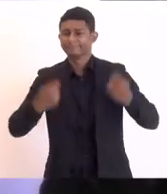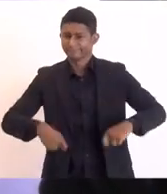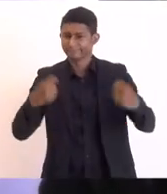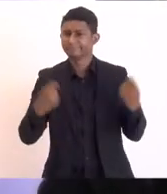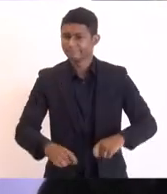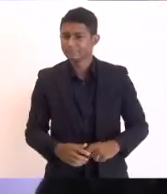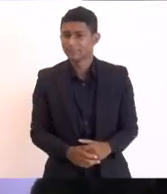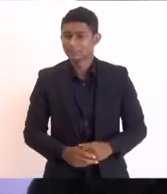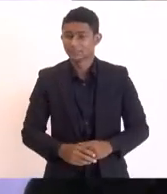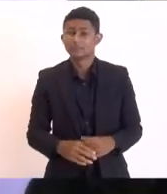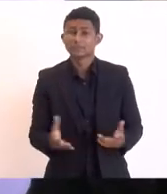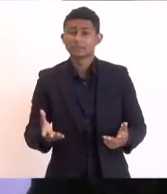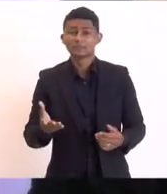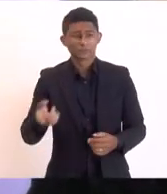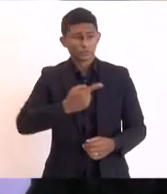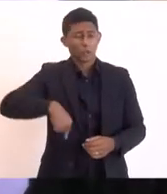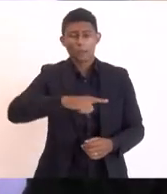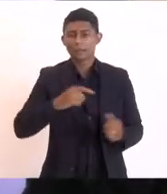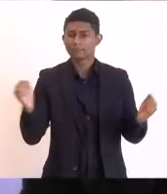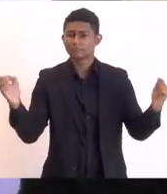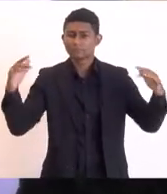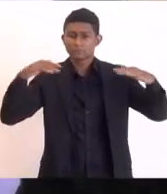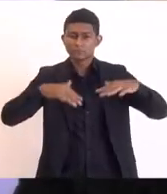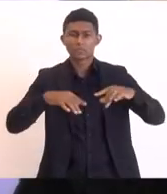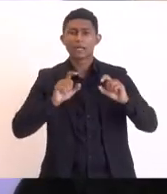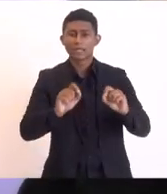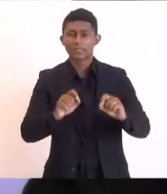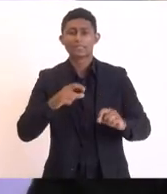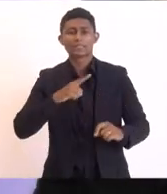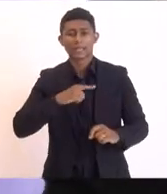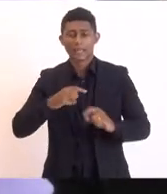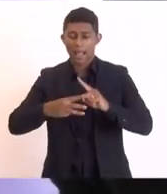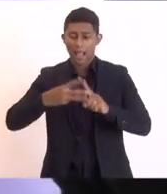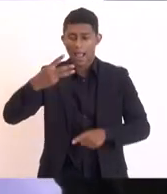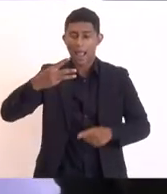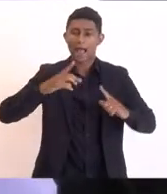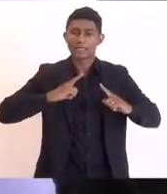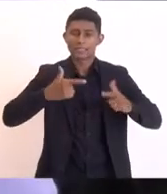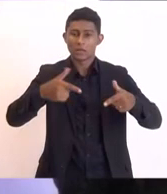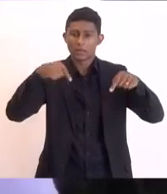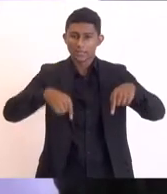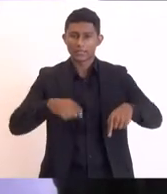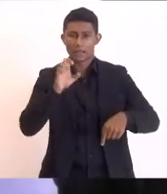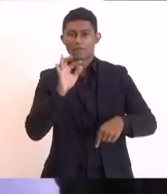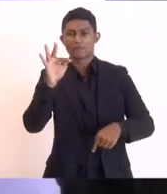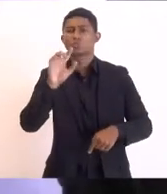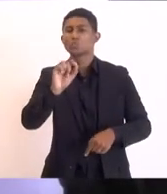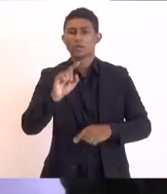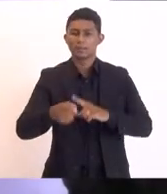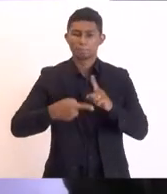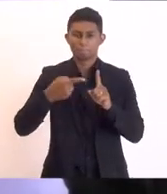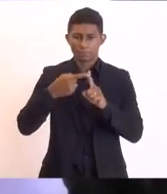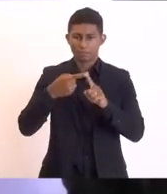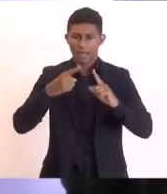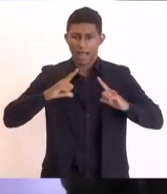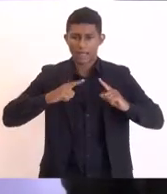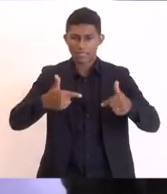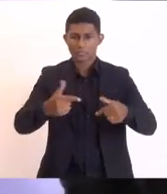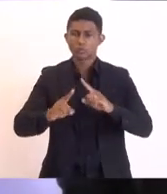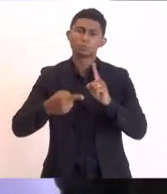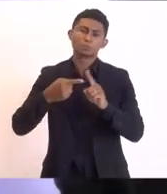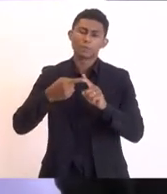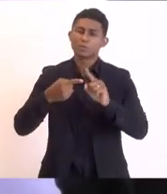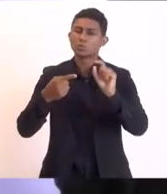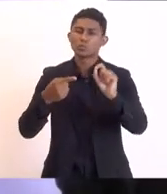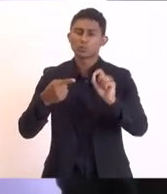estamos aqui alavancando três ações principais em Cabo Frio a primeira delas nós